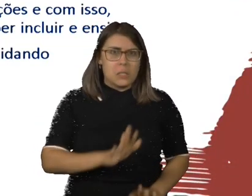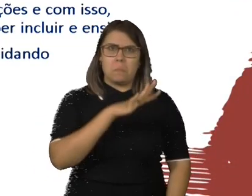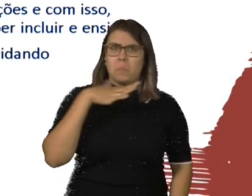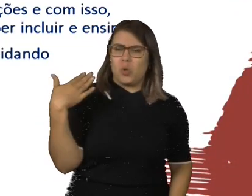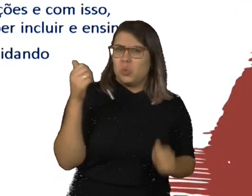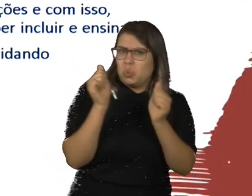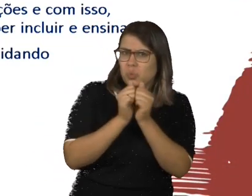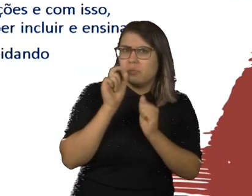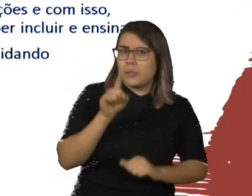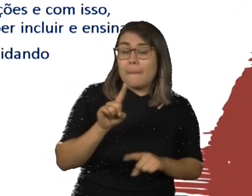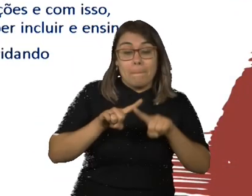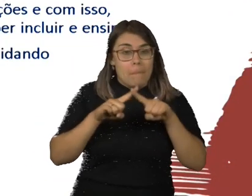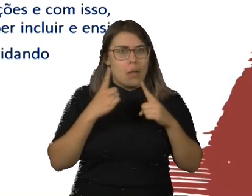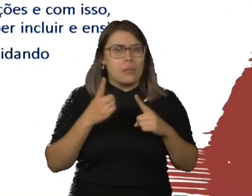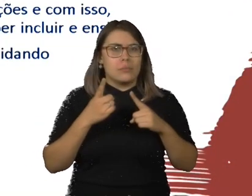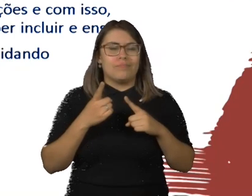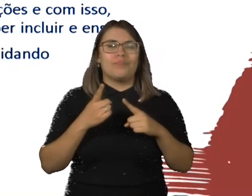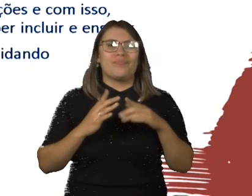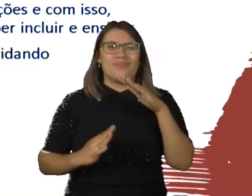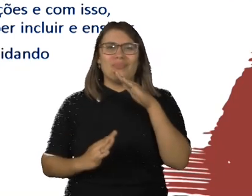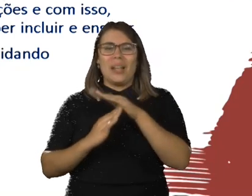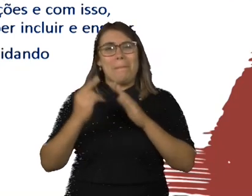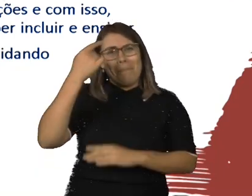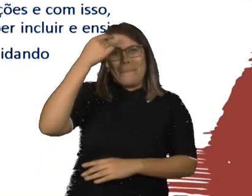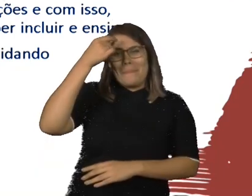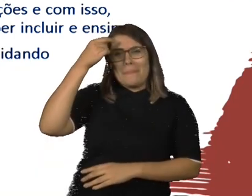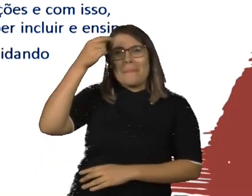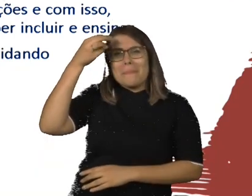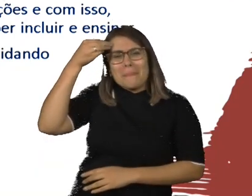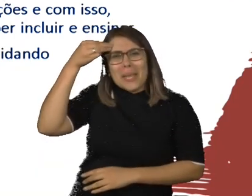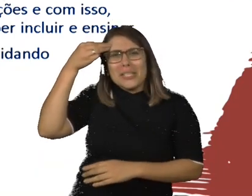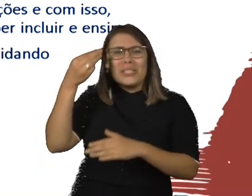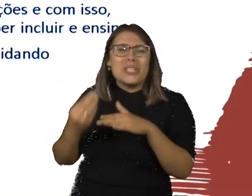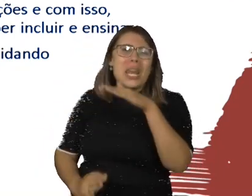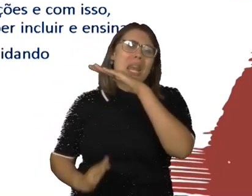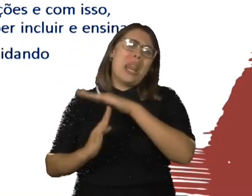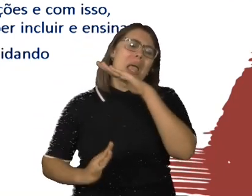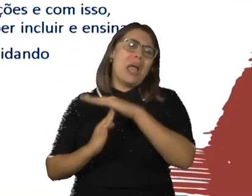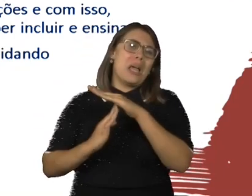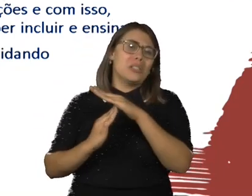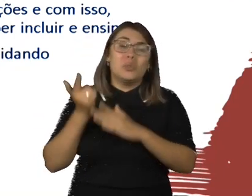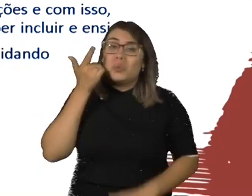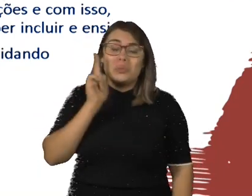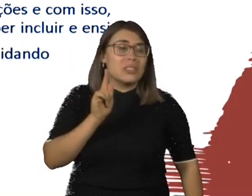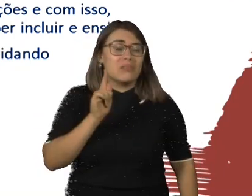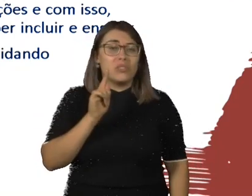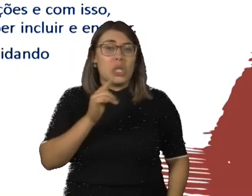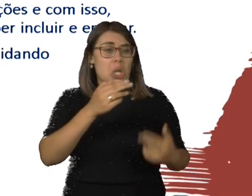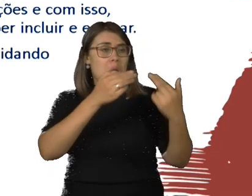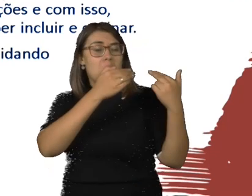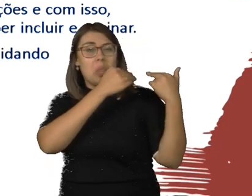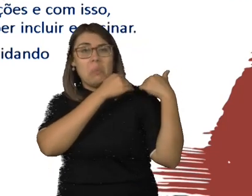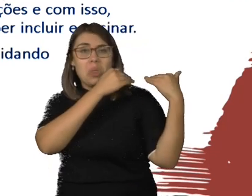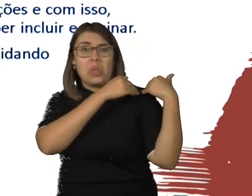A pessoa que tem uma mente limitada também tem dificuldades de enxergar suas próprias limitações e, com isso, ela responsabiliza o